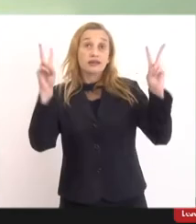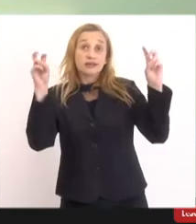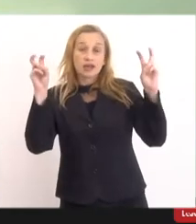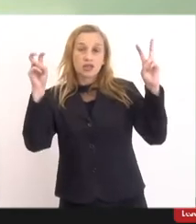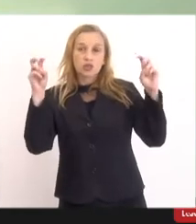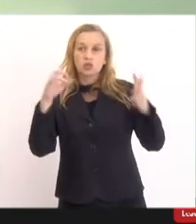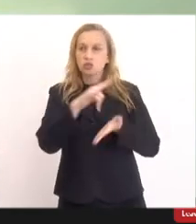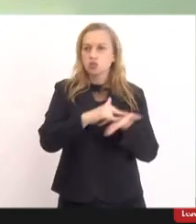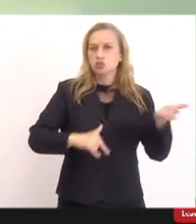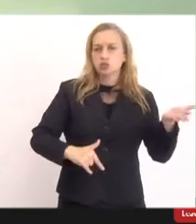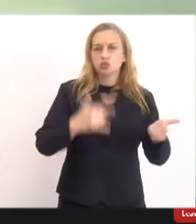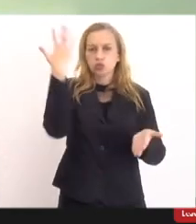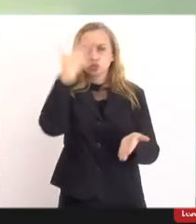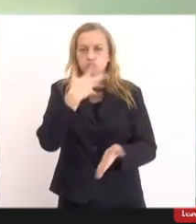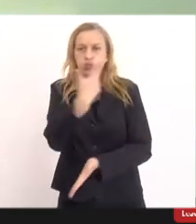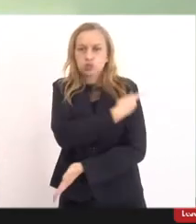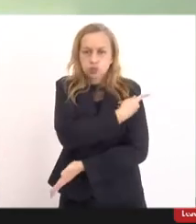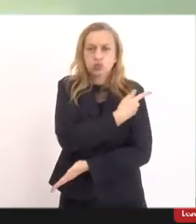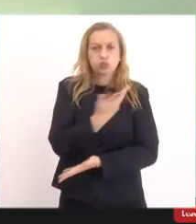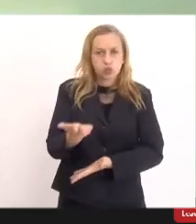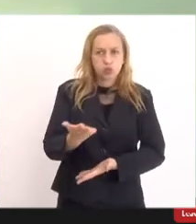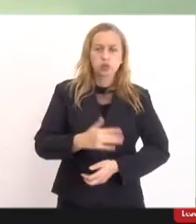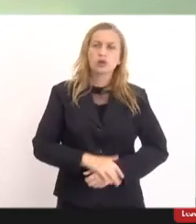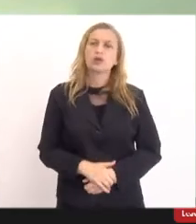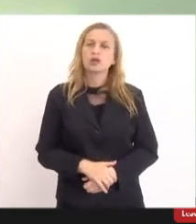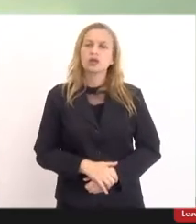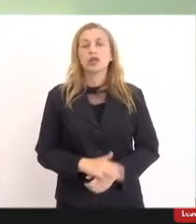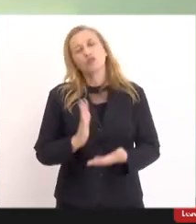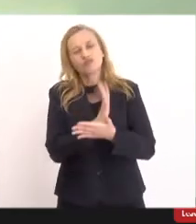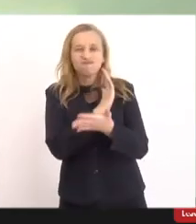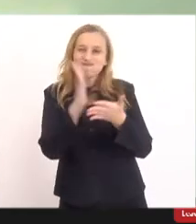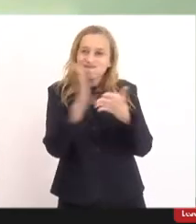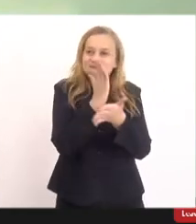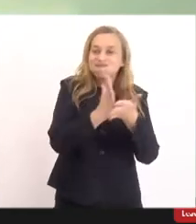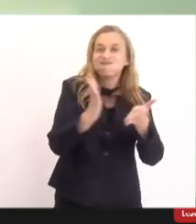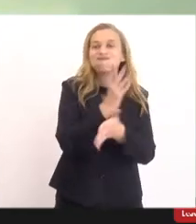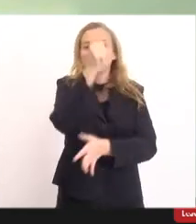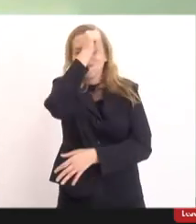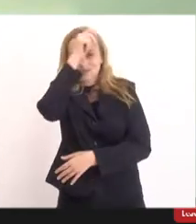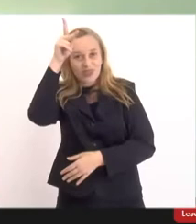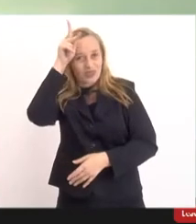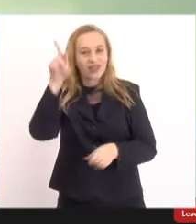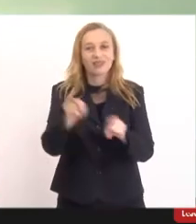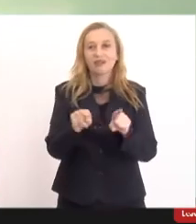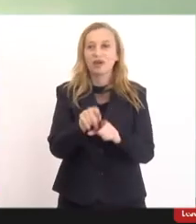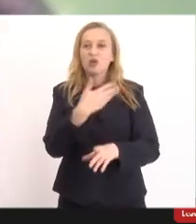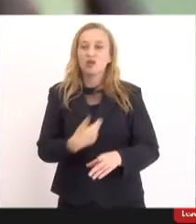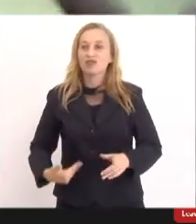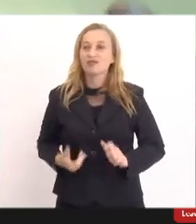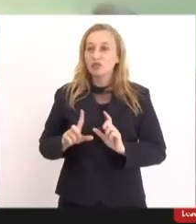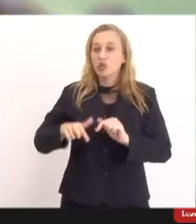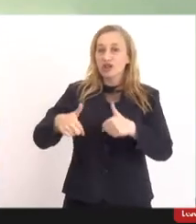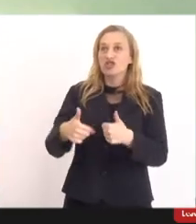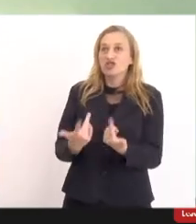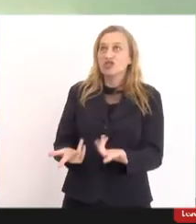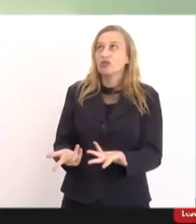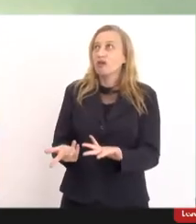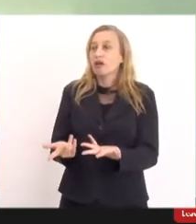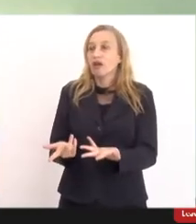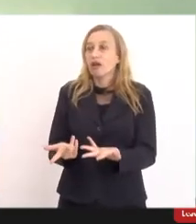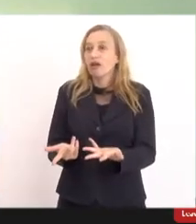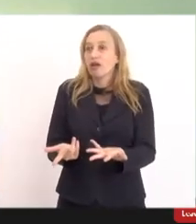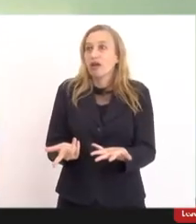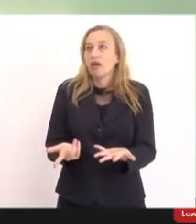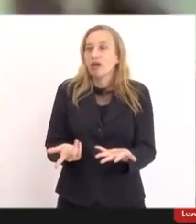do passaporte, da exigência, está fomentando e alguns prefeitos e governadores estão atuando como se fossem